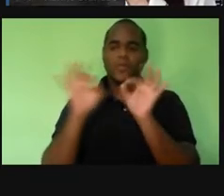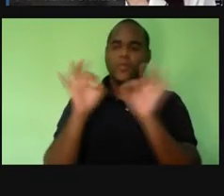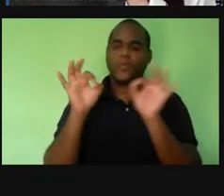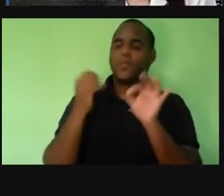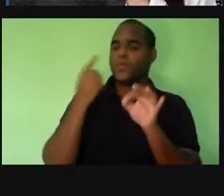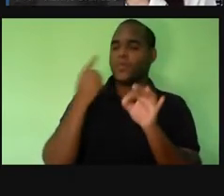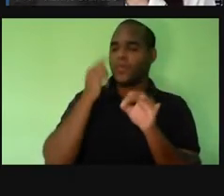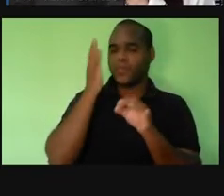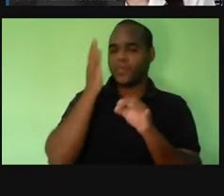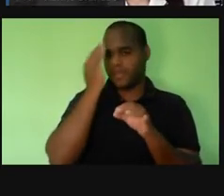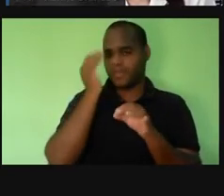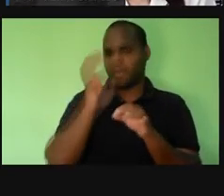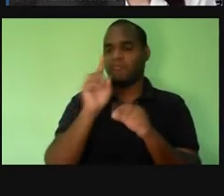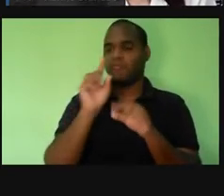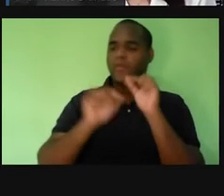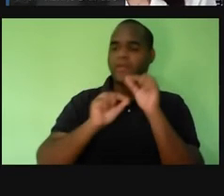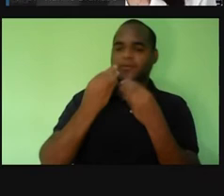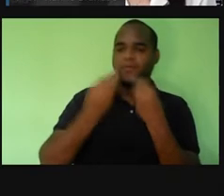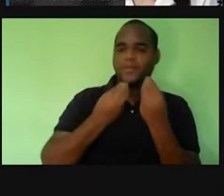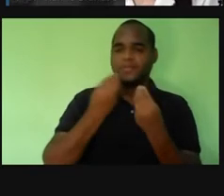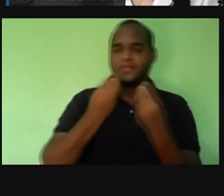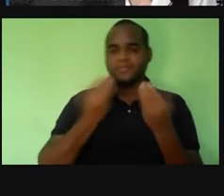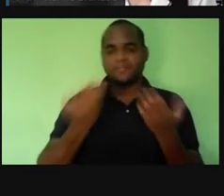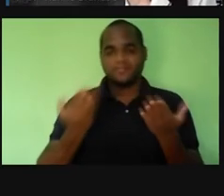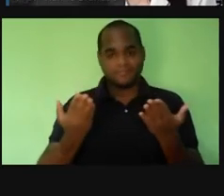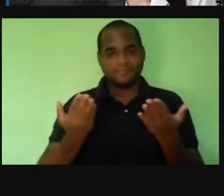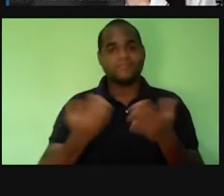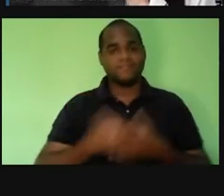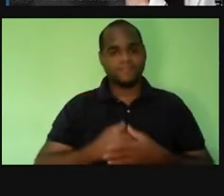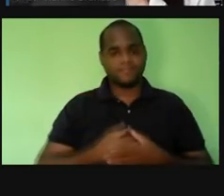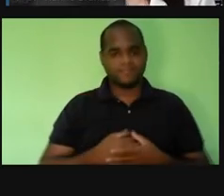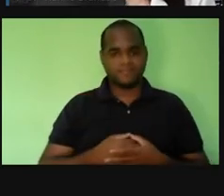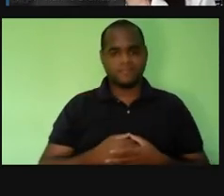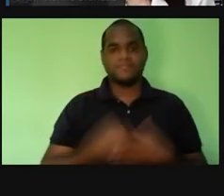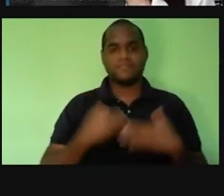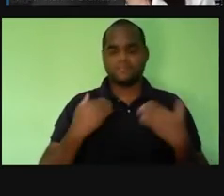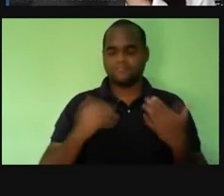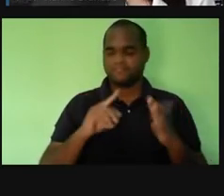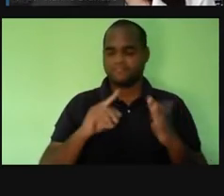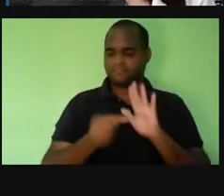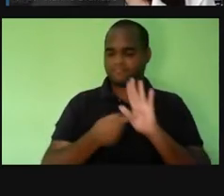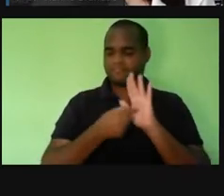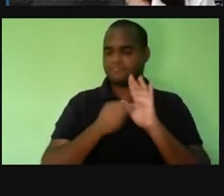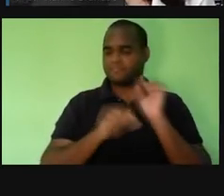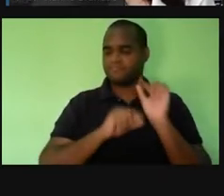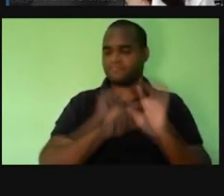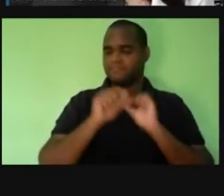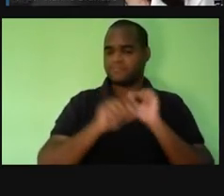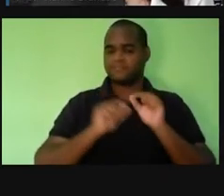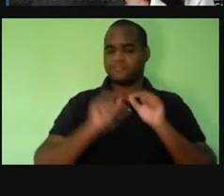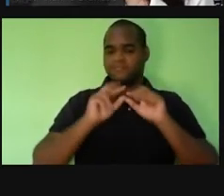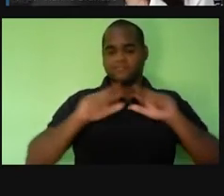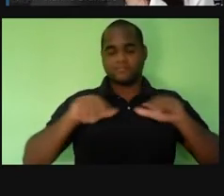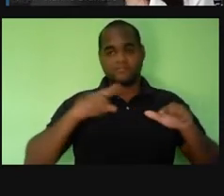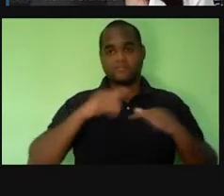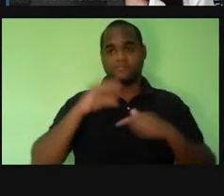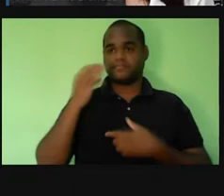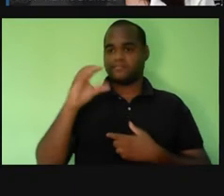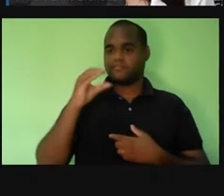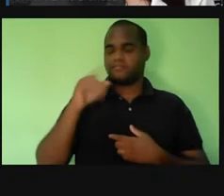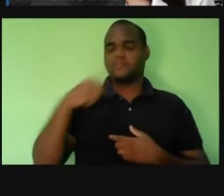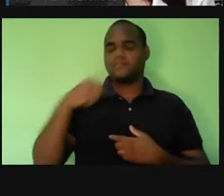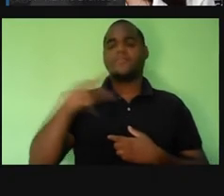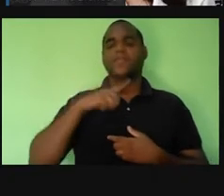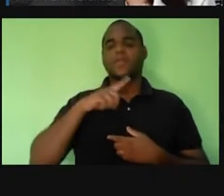quem são eles e o que é que eles fazem. Então, como objetivos desse nosso momento do Fazendo Ciência, nós temos